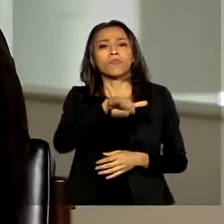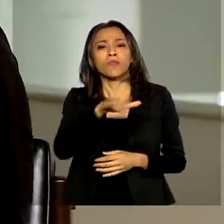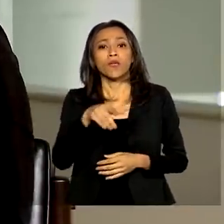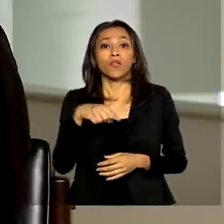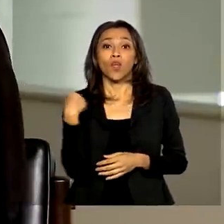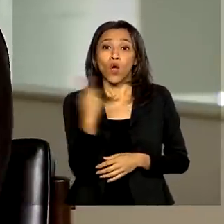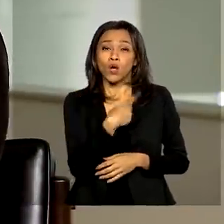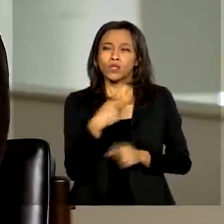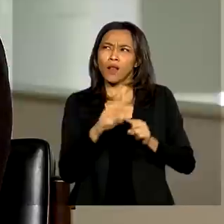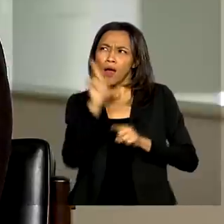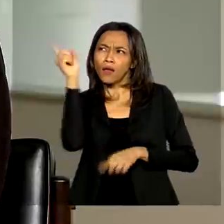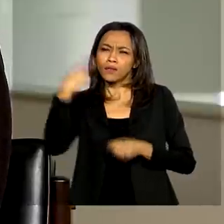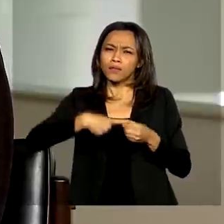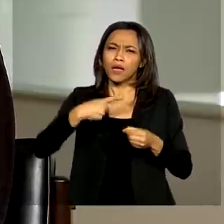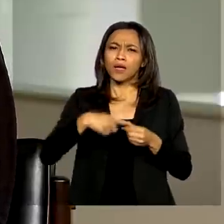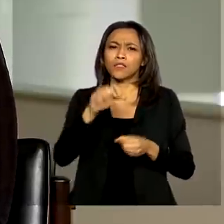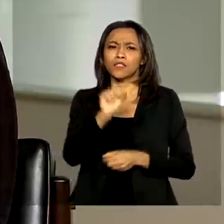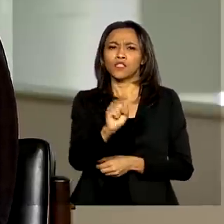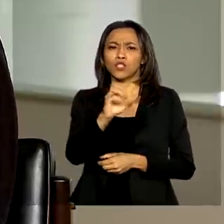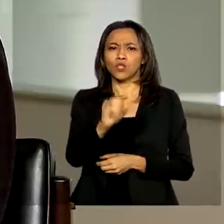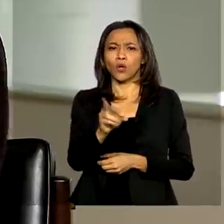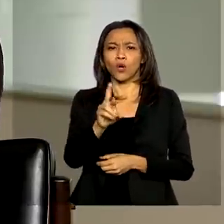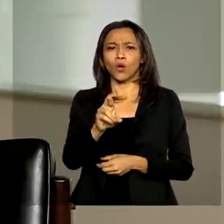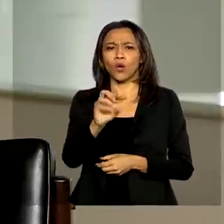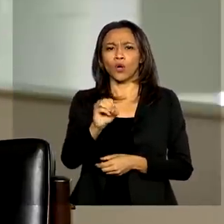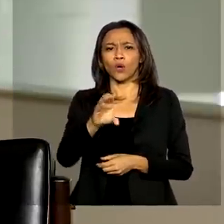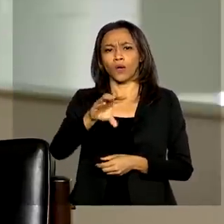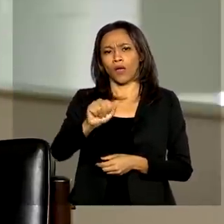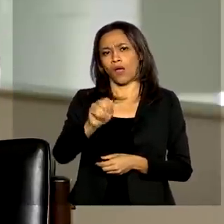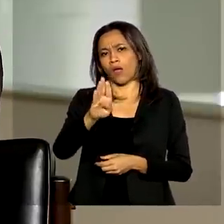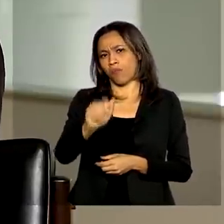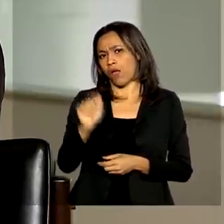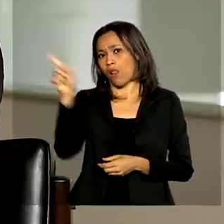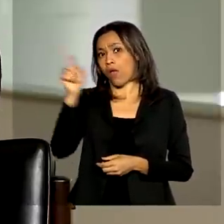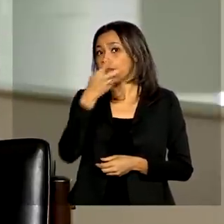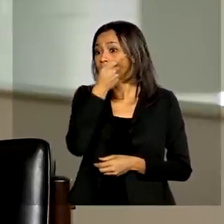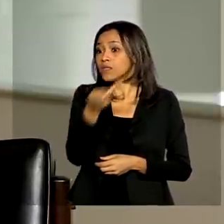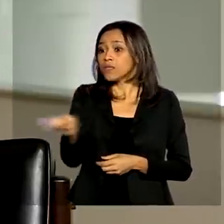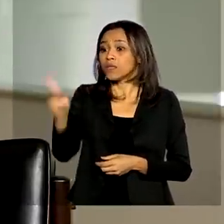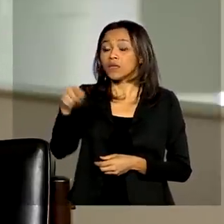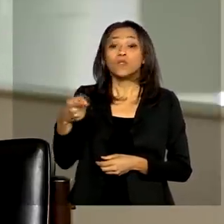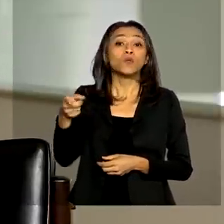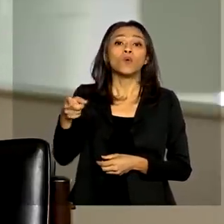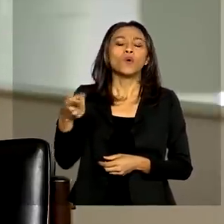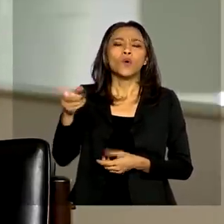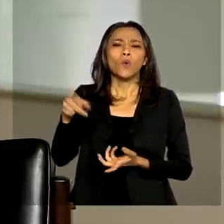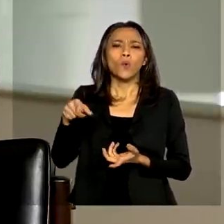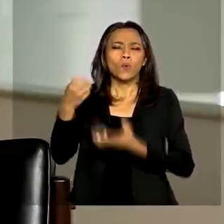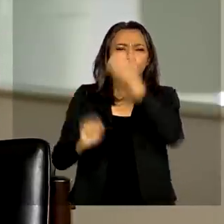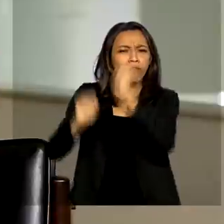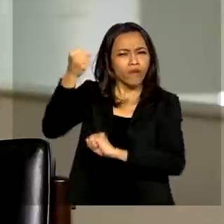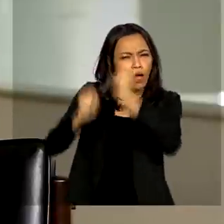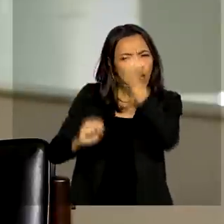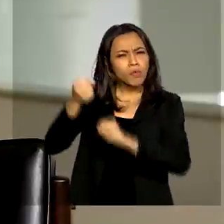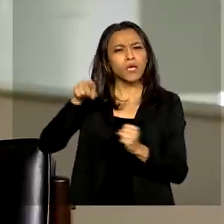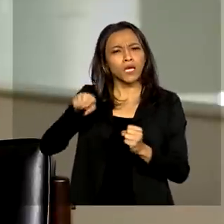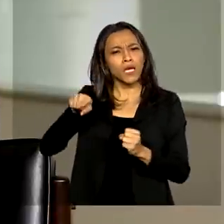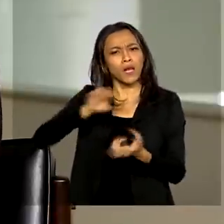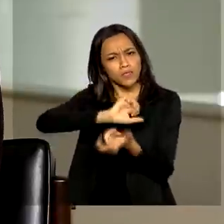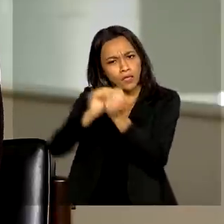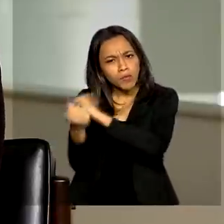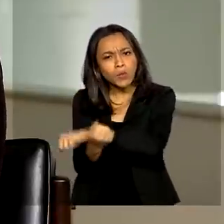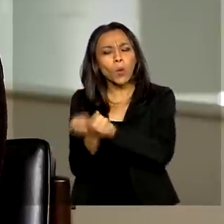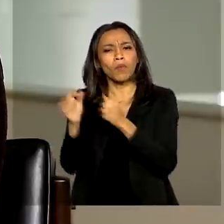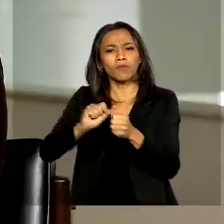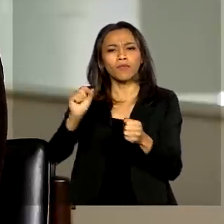juntos em Sorocaba, onde o senhor visitou uma fábrica que se readaptou, uma fábrica de eletroeletrônico que se readaptou para produzir os ventiladores pulmonares